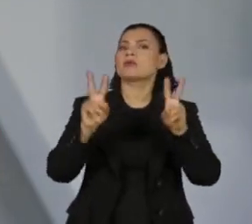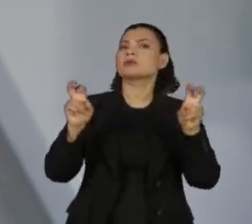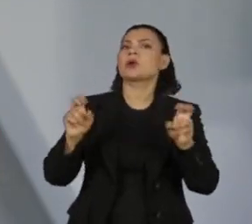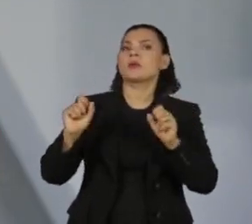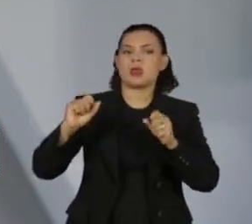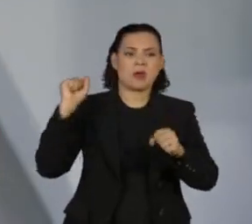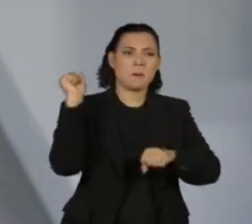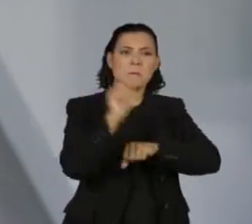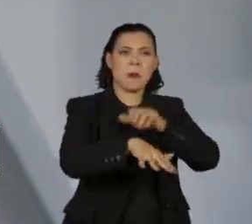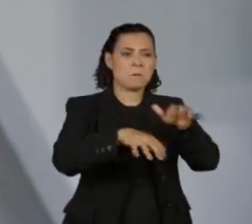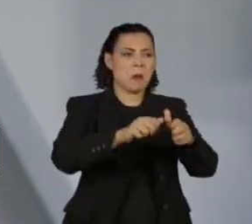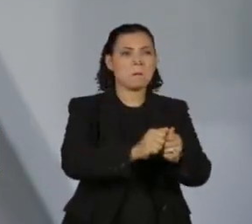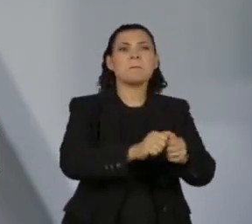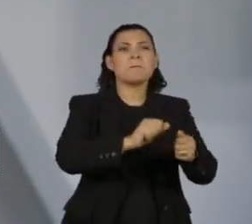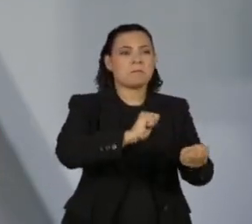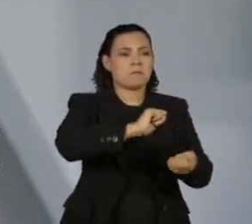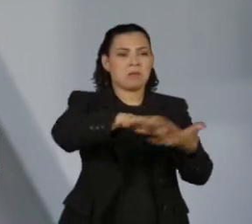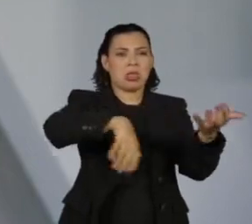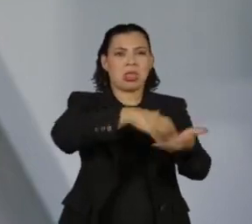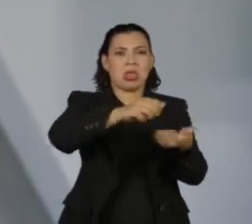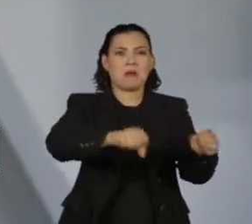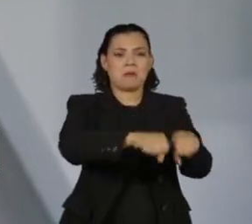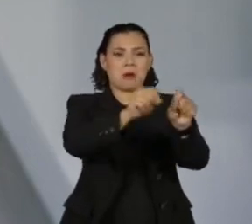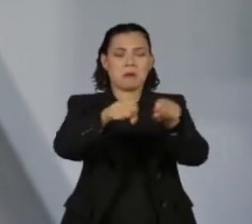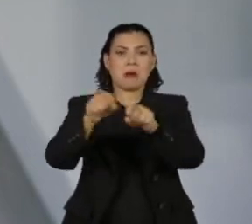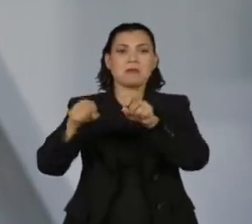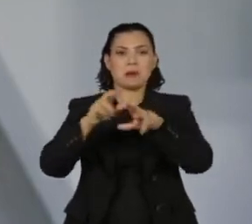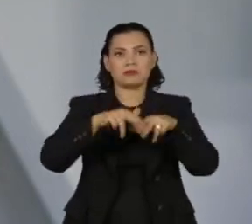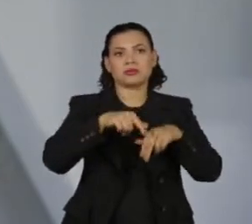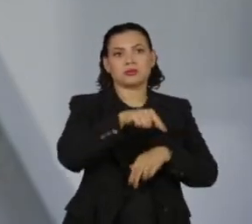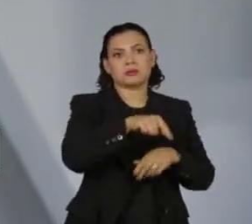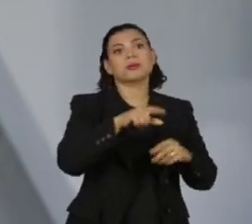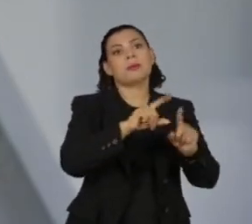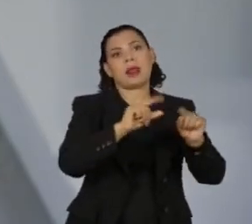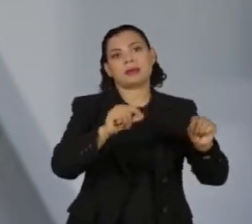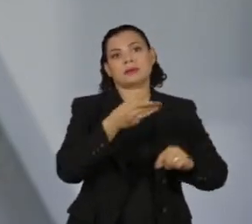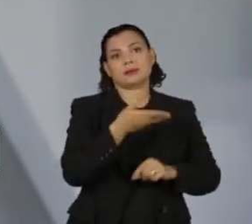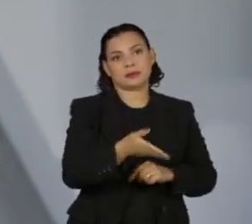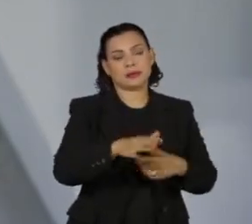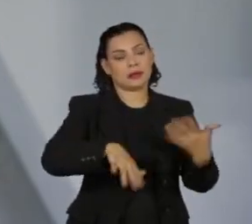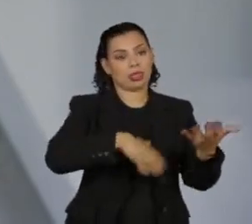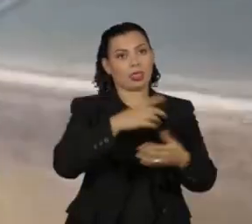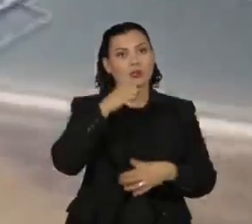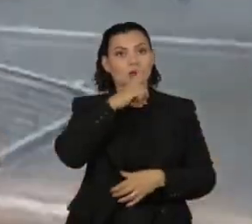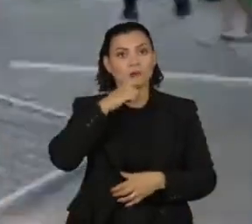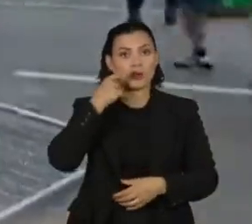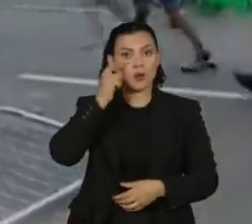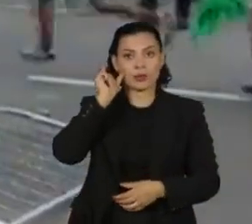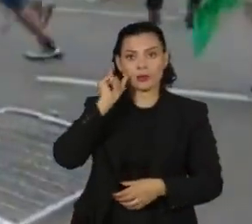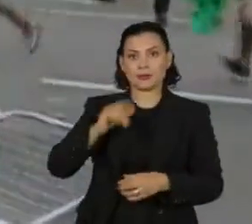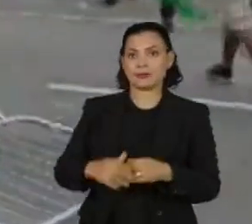ataques golpistas e terroristas que levaram o caos e a destruição à Brasília neste domingo.